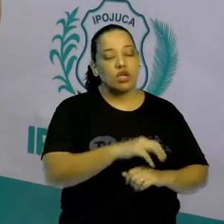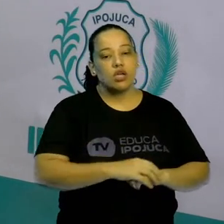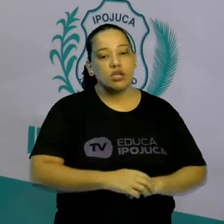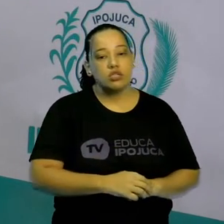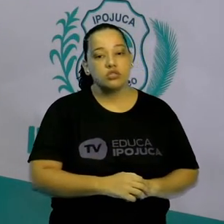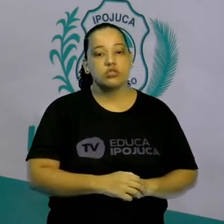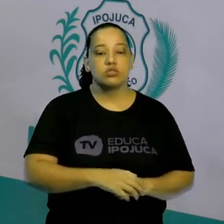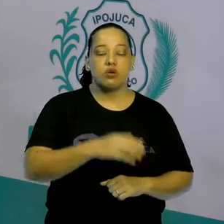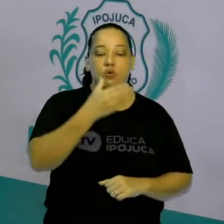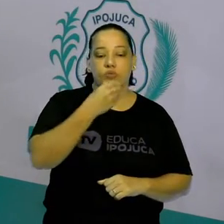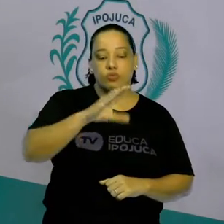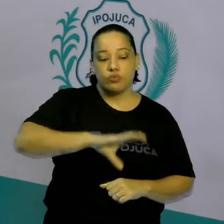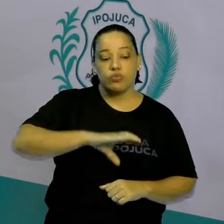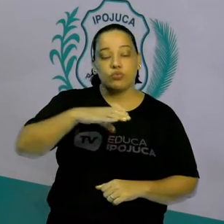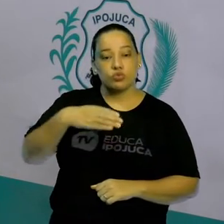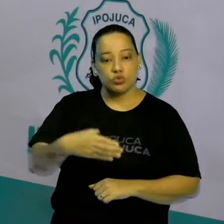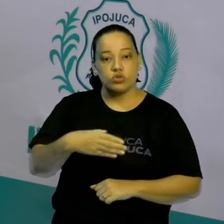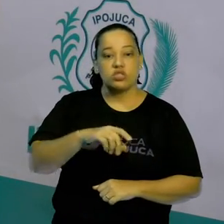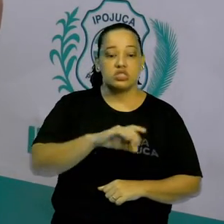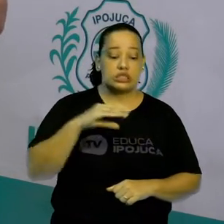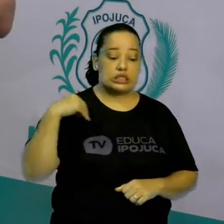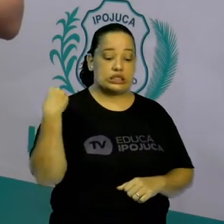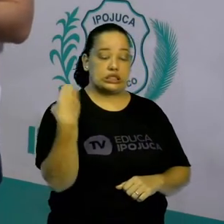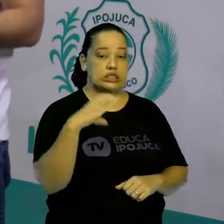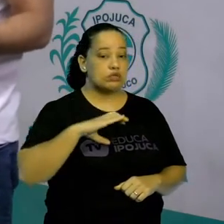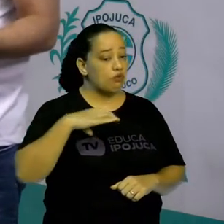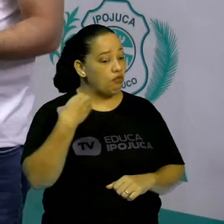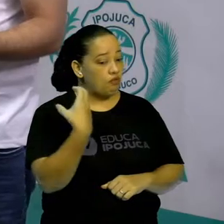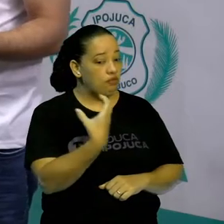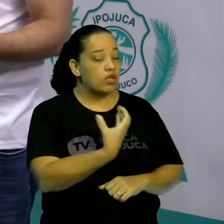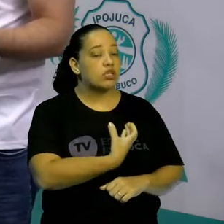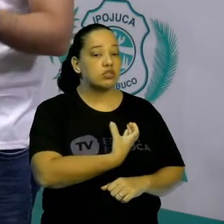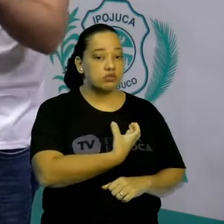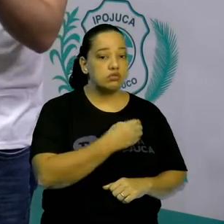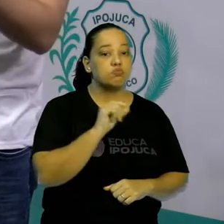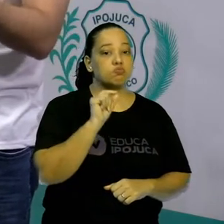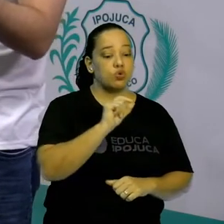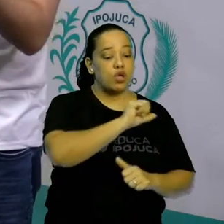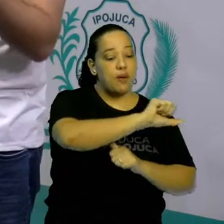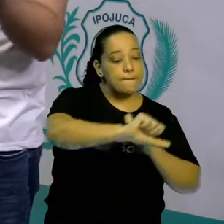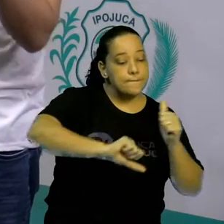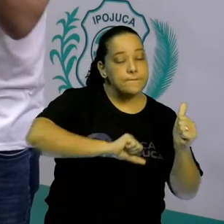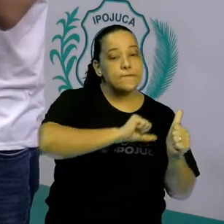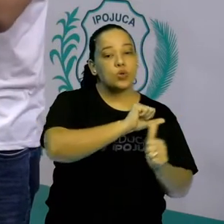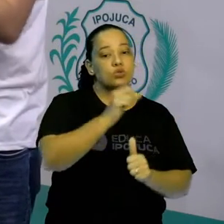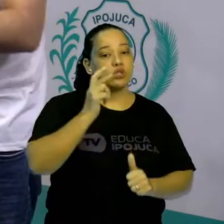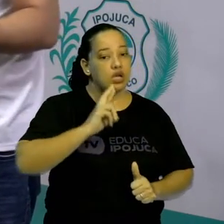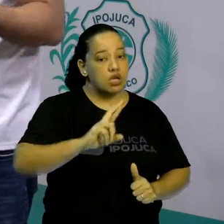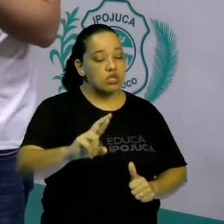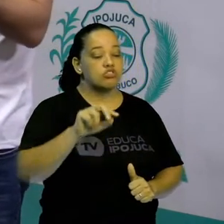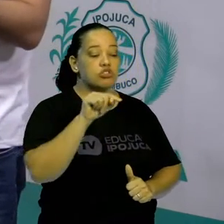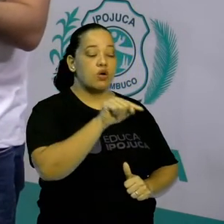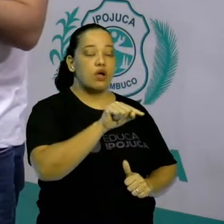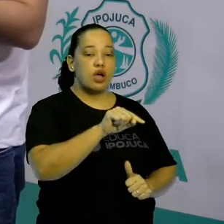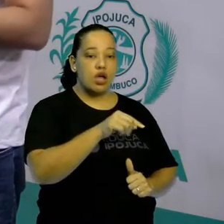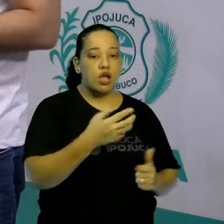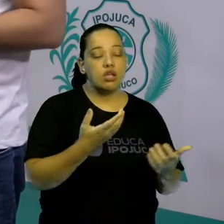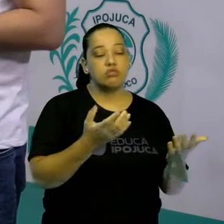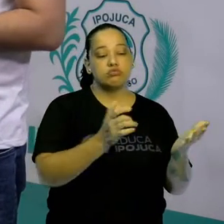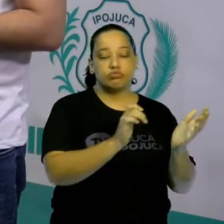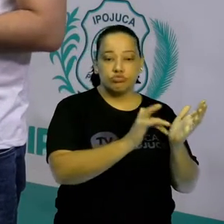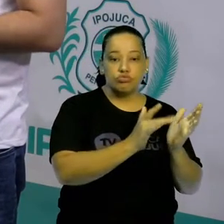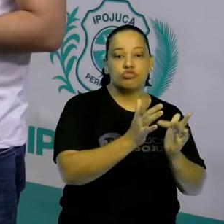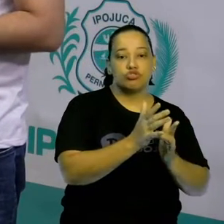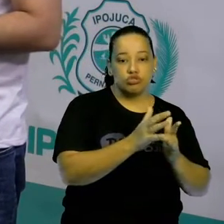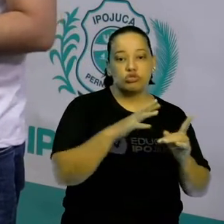portugueses, ele vai se converter ao cristianismo, tá? E com isso, aquela região vai adotar, então,